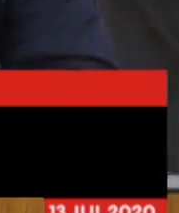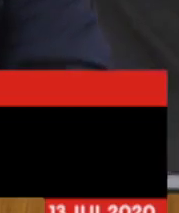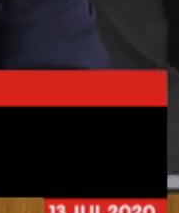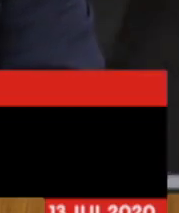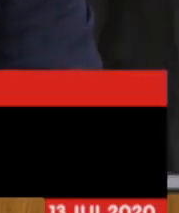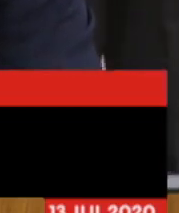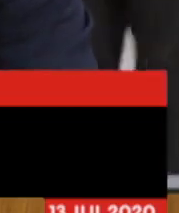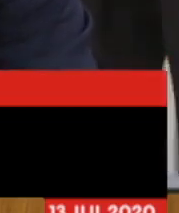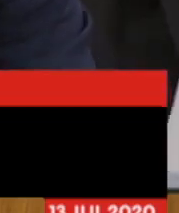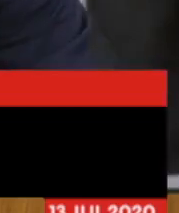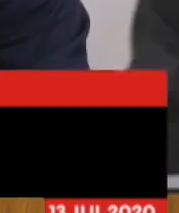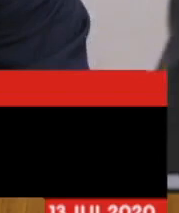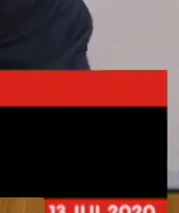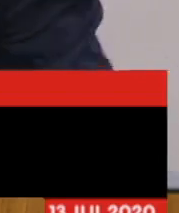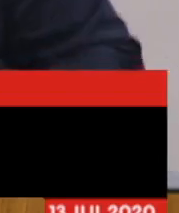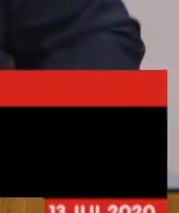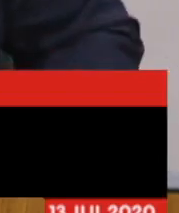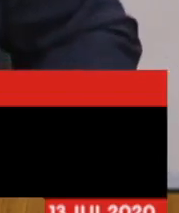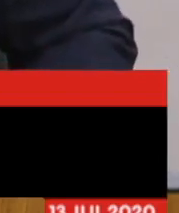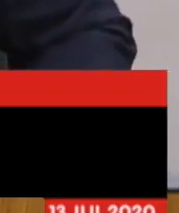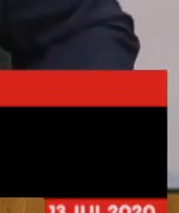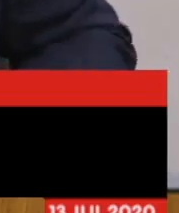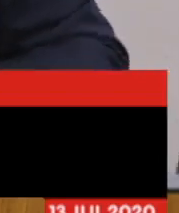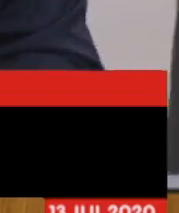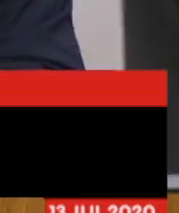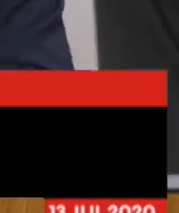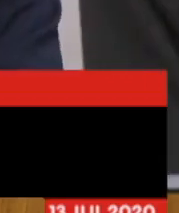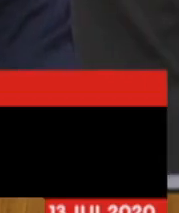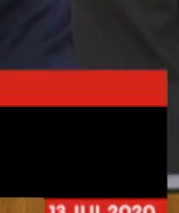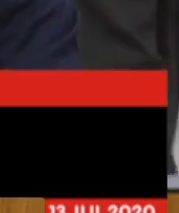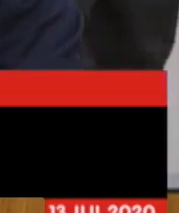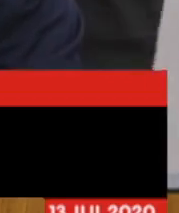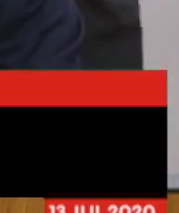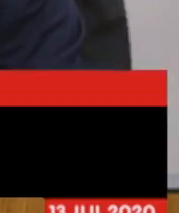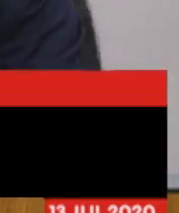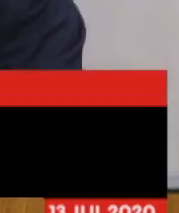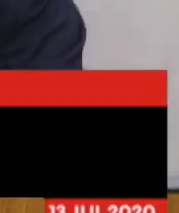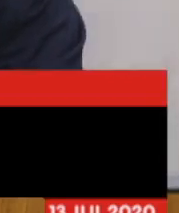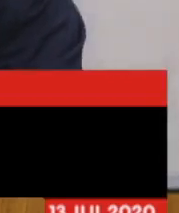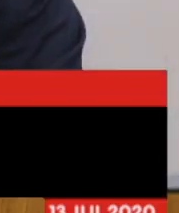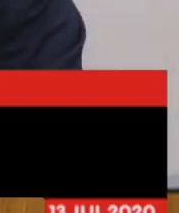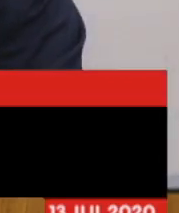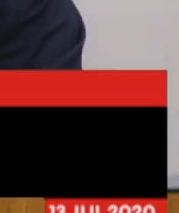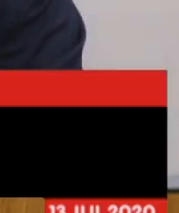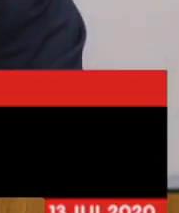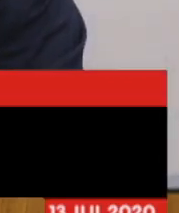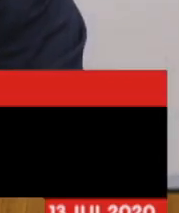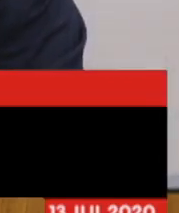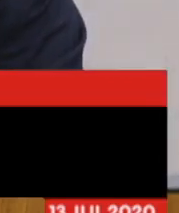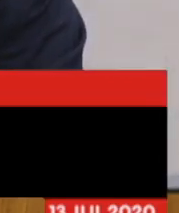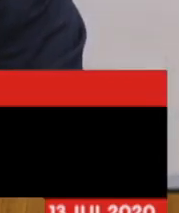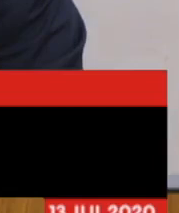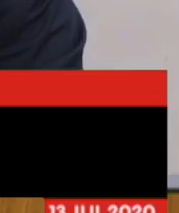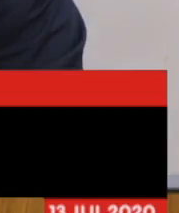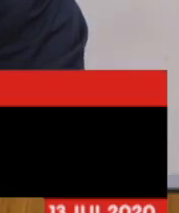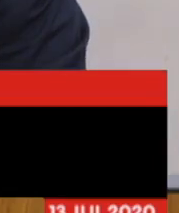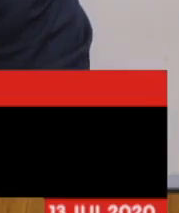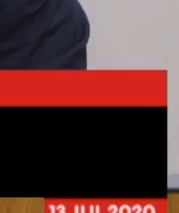com diversos momentos. Nesta manhã, tivemos exposições